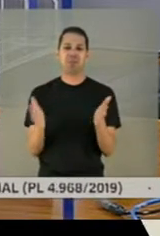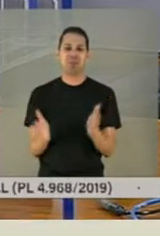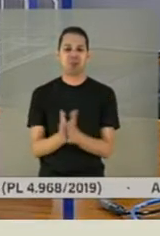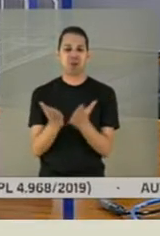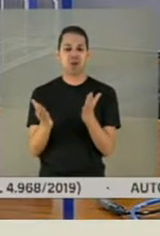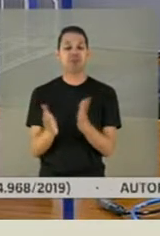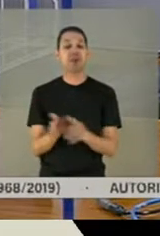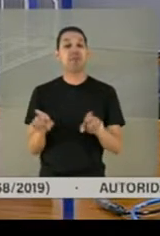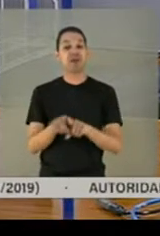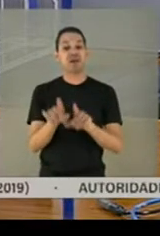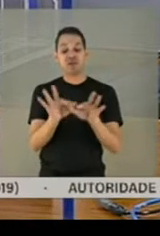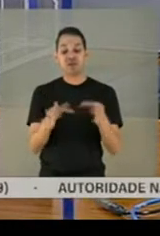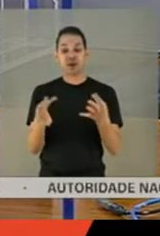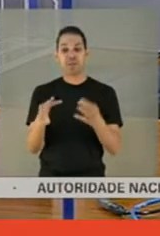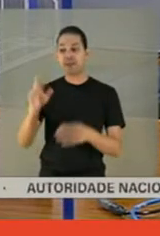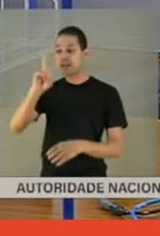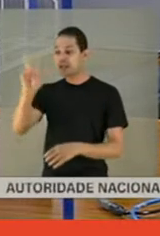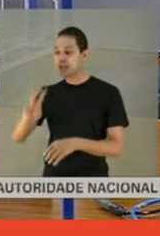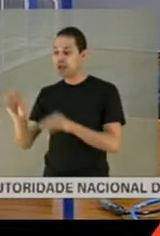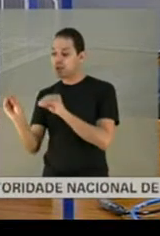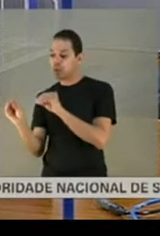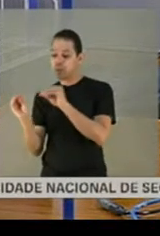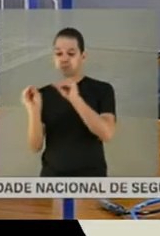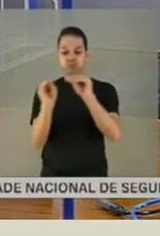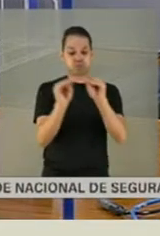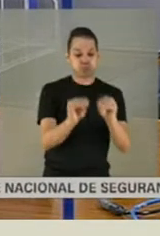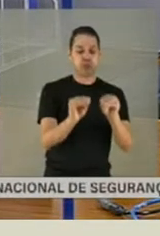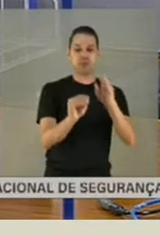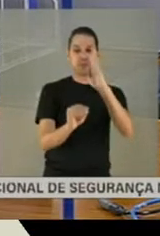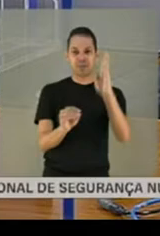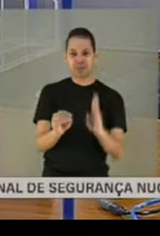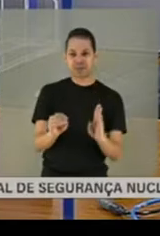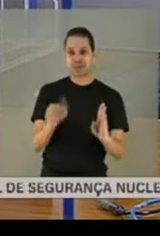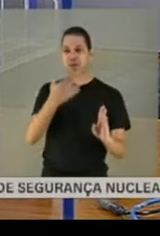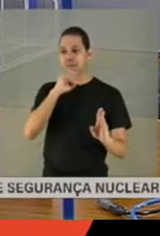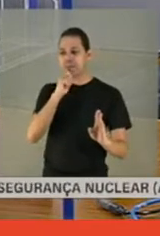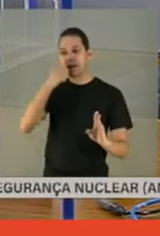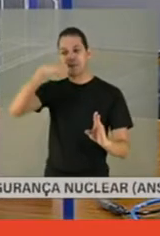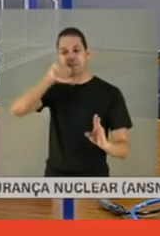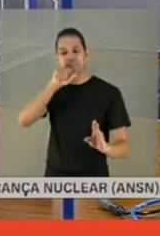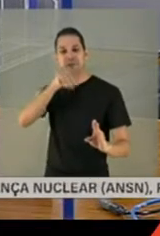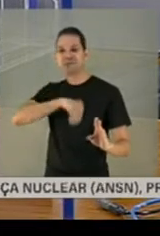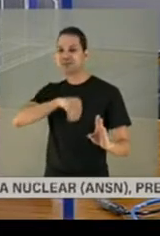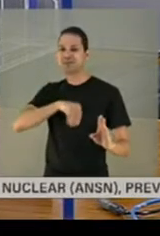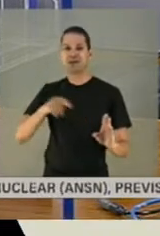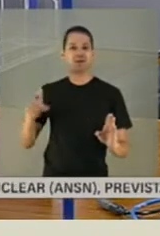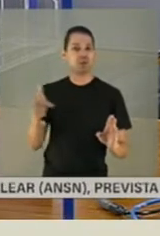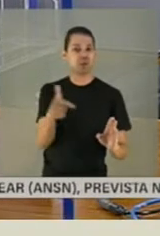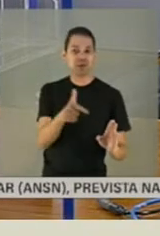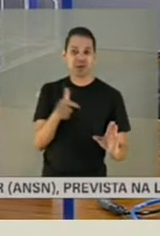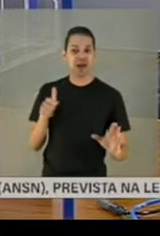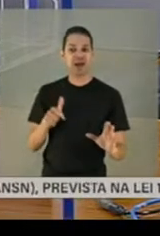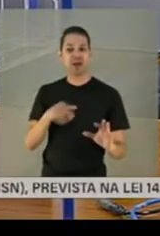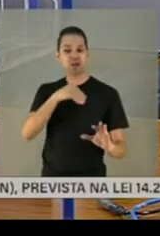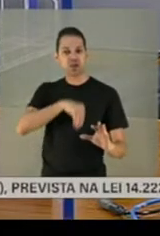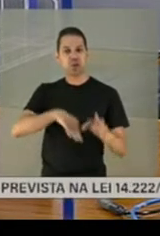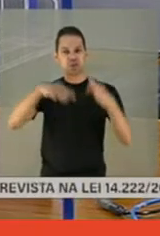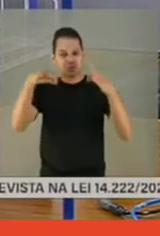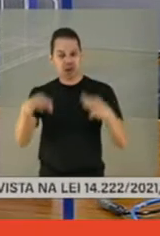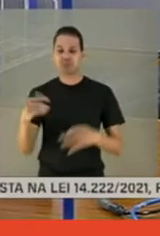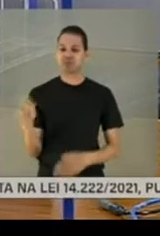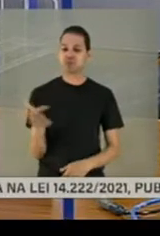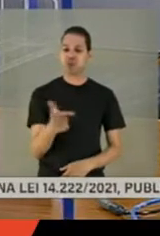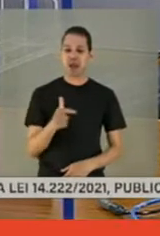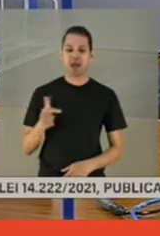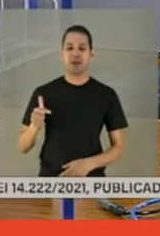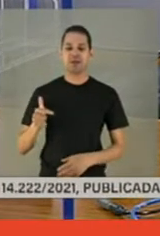venezuelanas que não têm, muitas vezes, os pais não têm renda, são autônomos, mas não têm a renda. Com certeza,